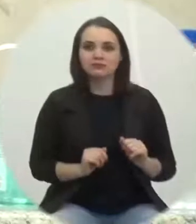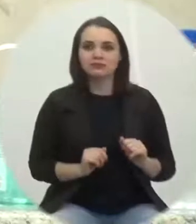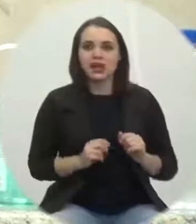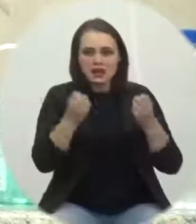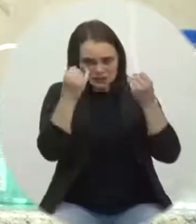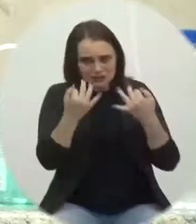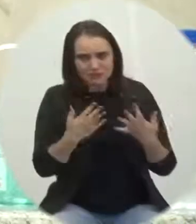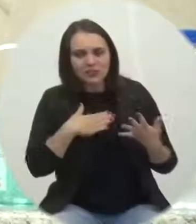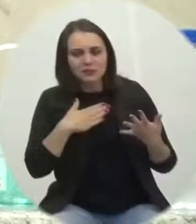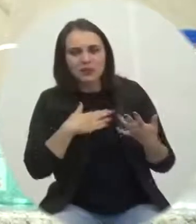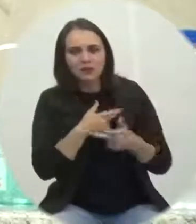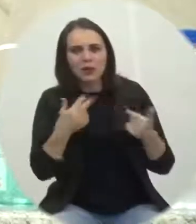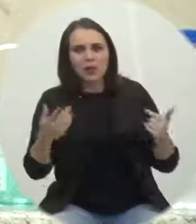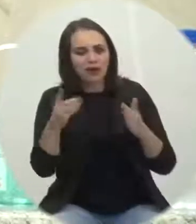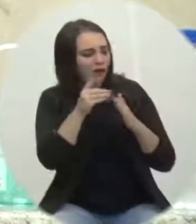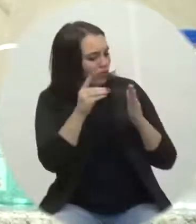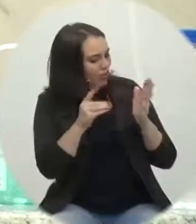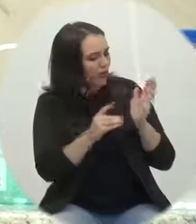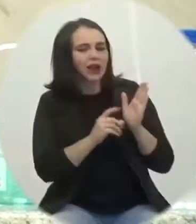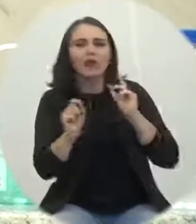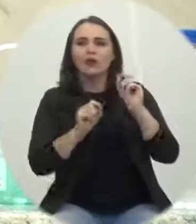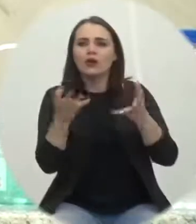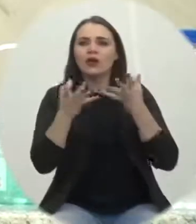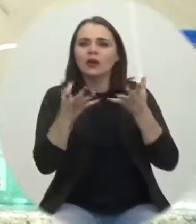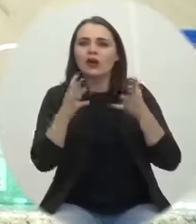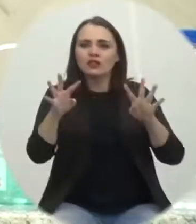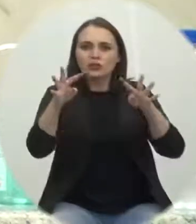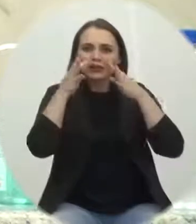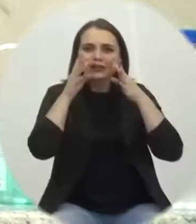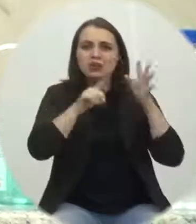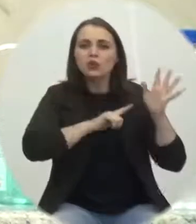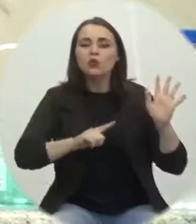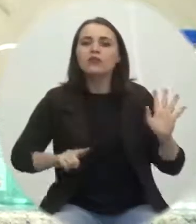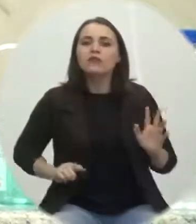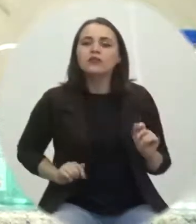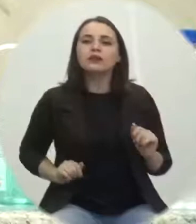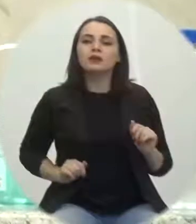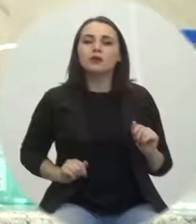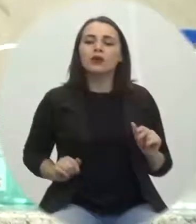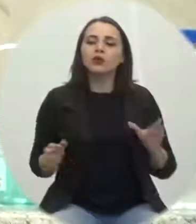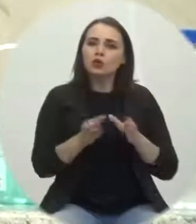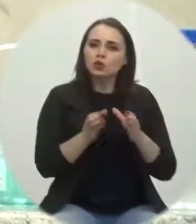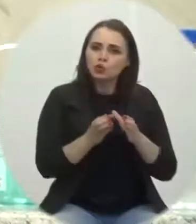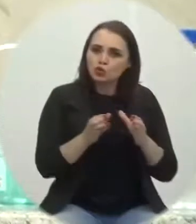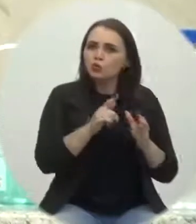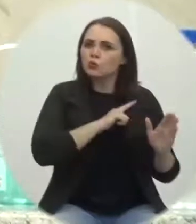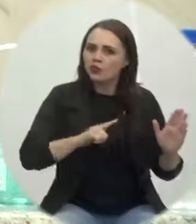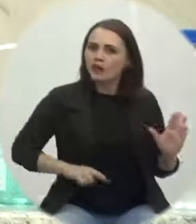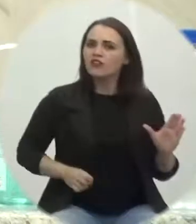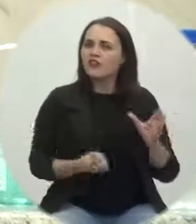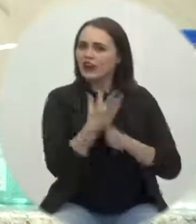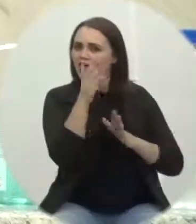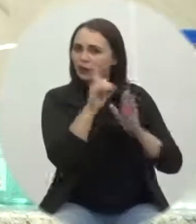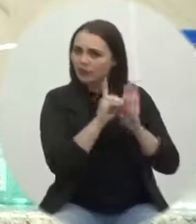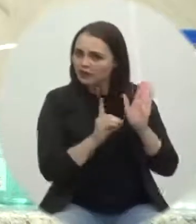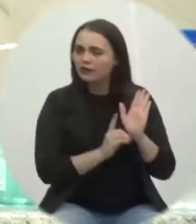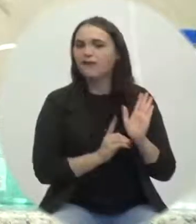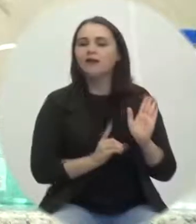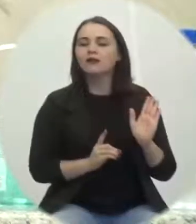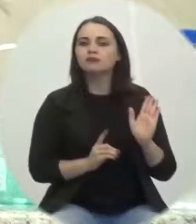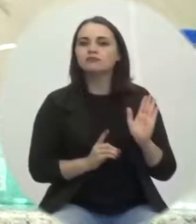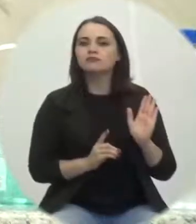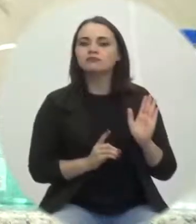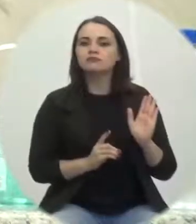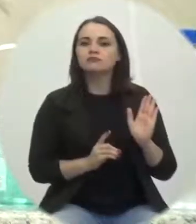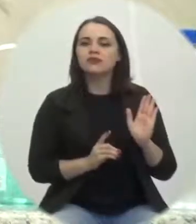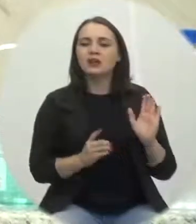Até o decreto, e aí vem o que eu quero chamar a atenção do governador e a equipe dele que vai montar esse decreto aí, que está para montar esse decreto, que está esse